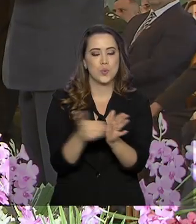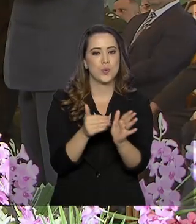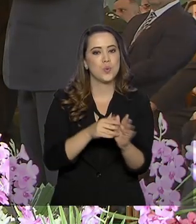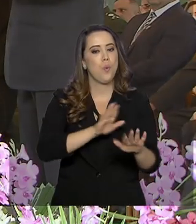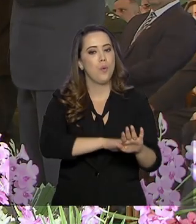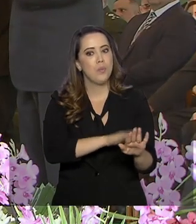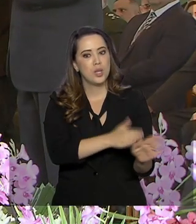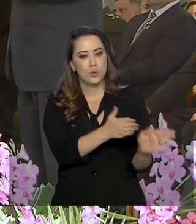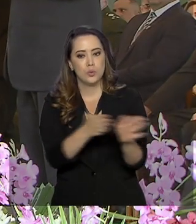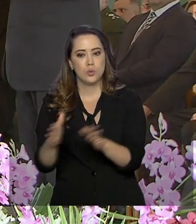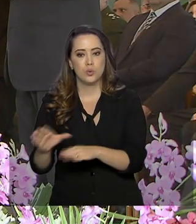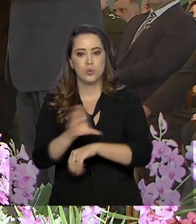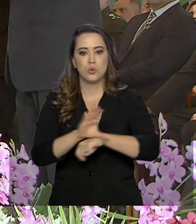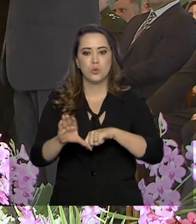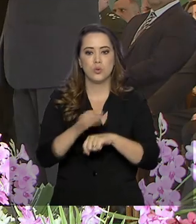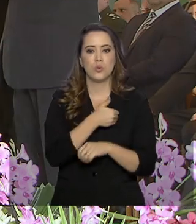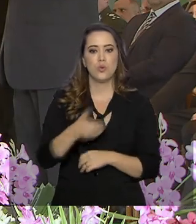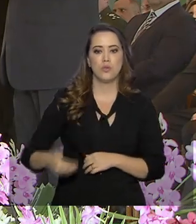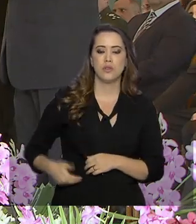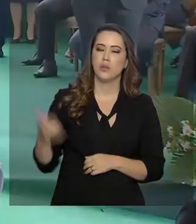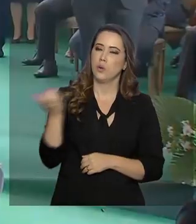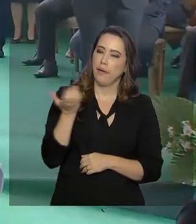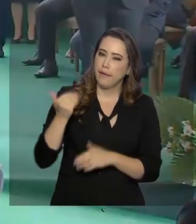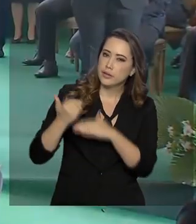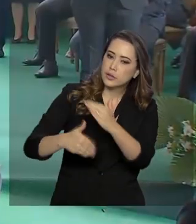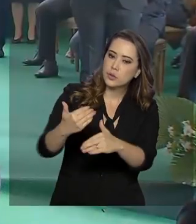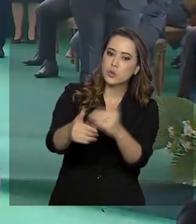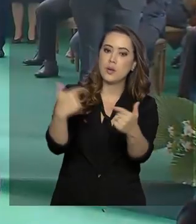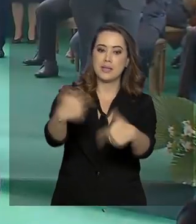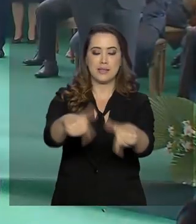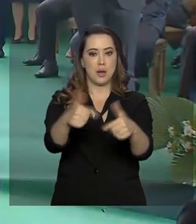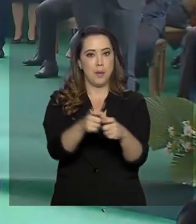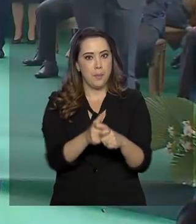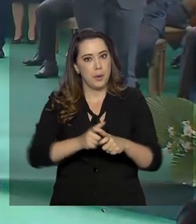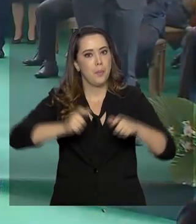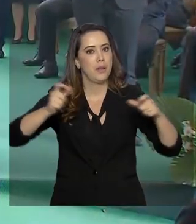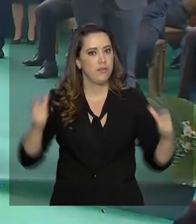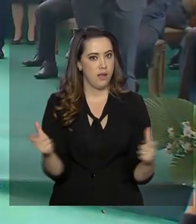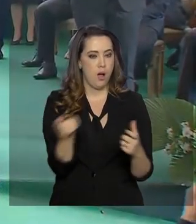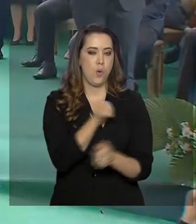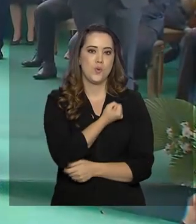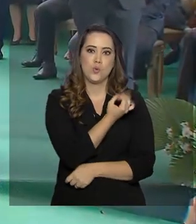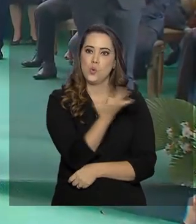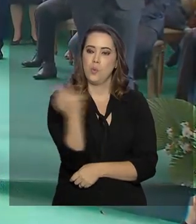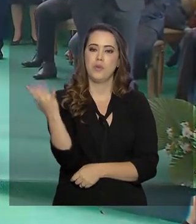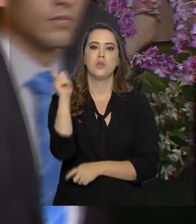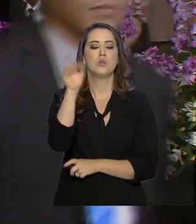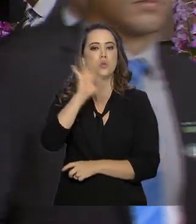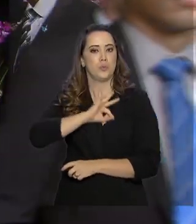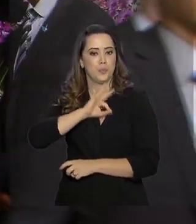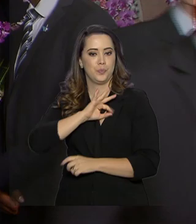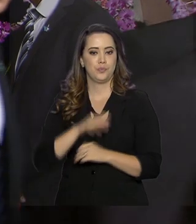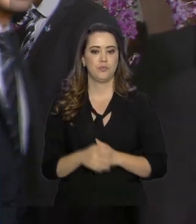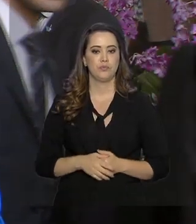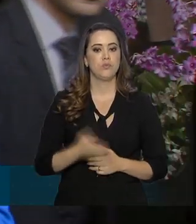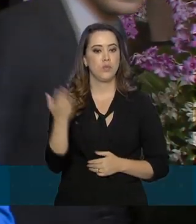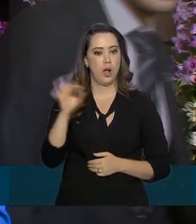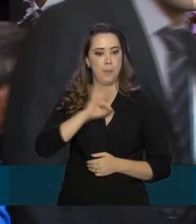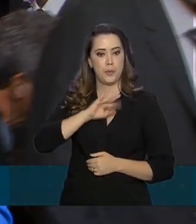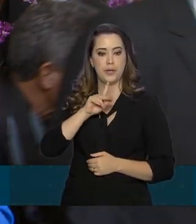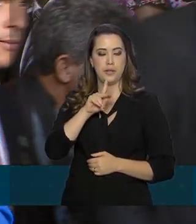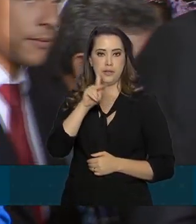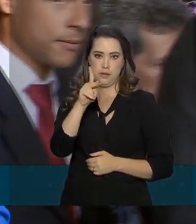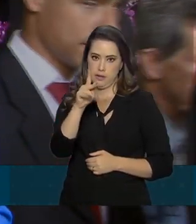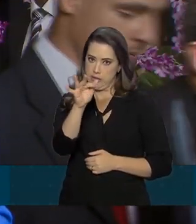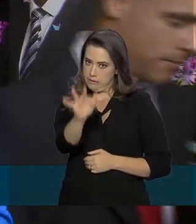Mas o governo pretende não parar por aí e trabalha para aumentar o número de profissionais. A Polícia Federal conta